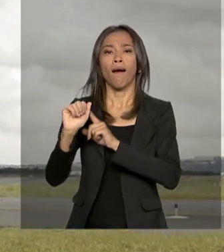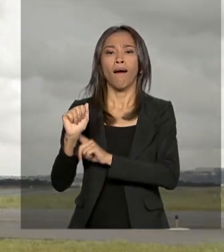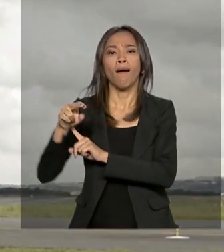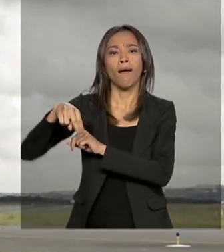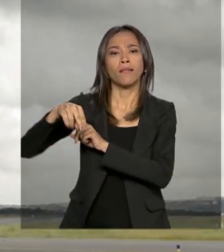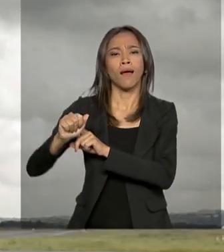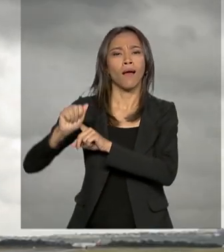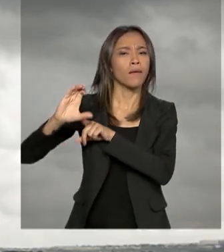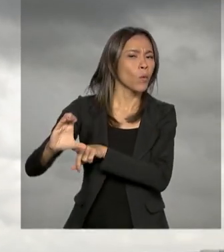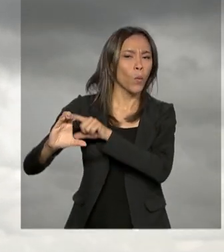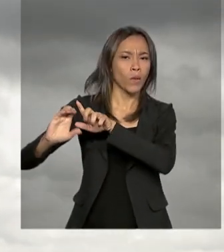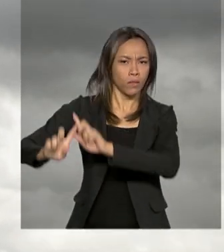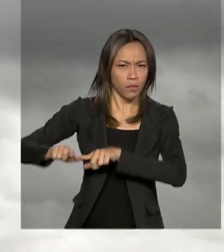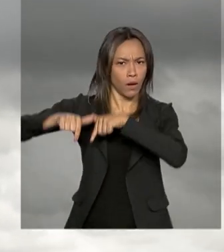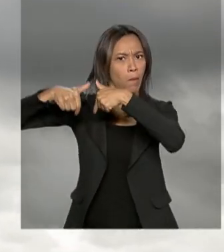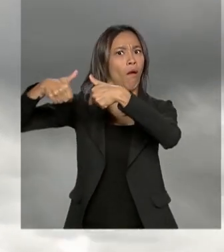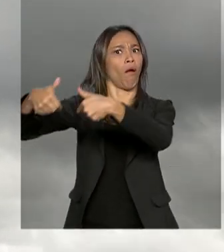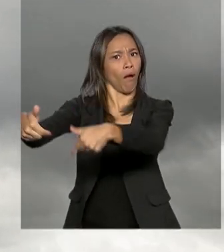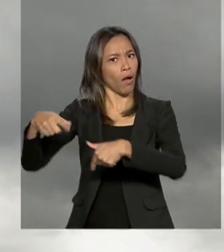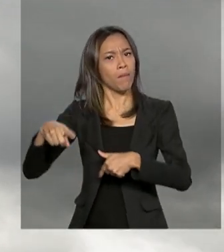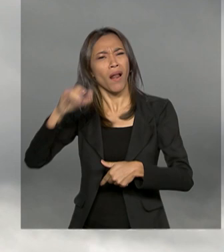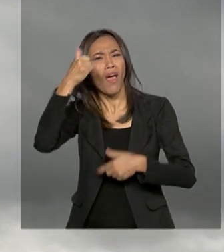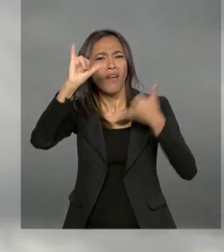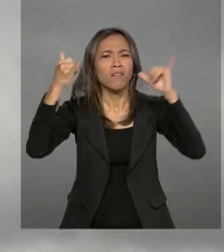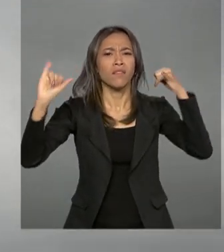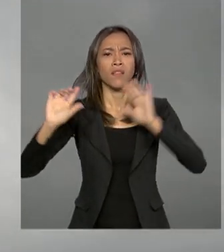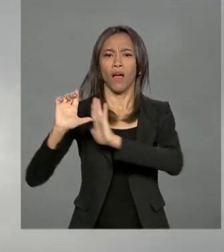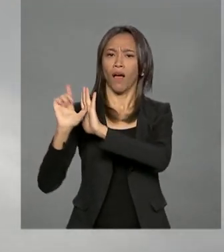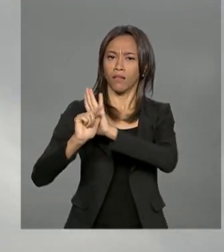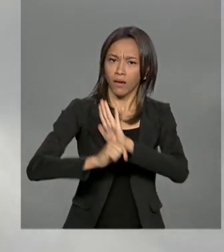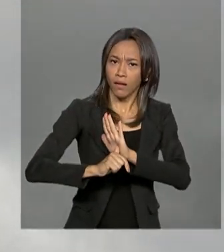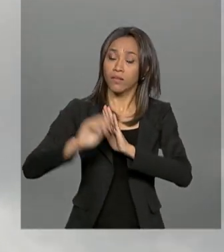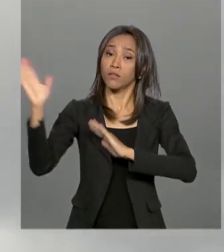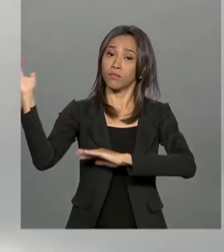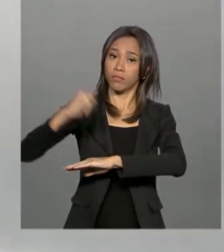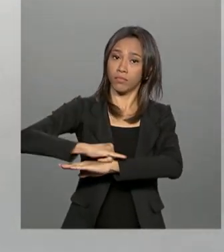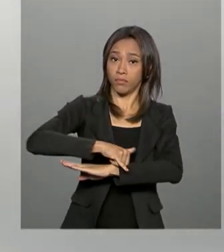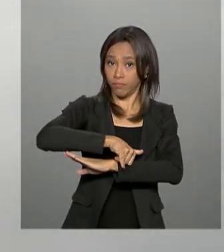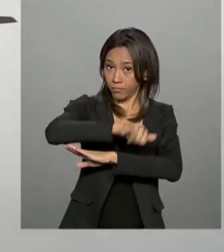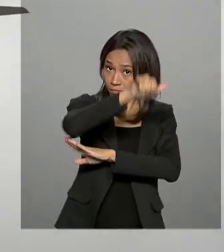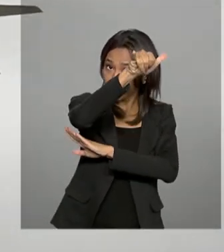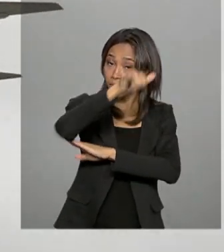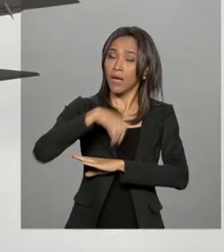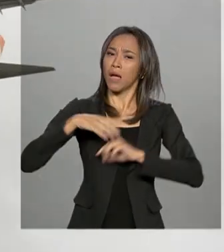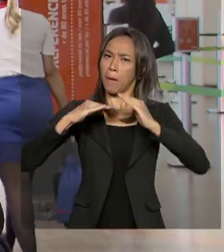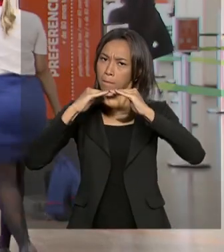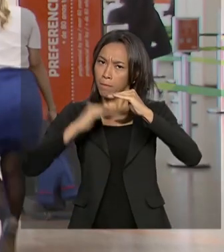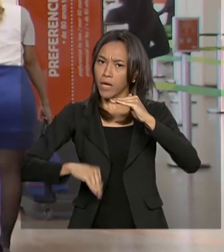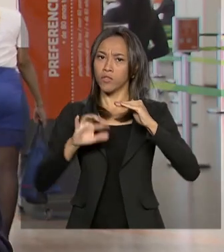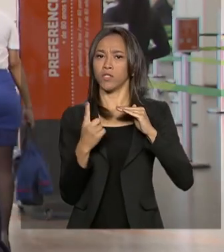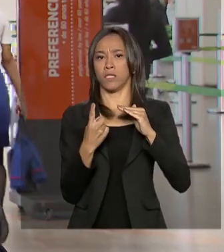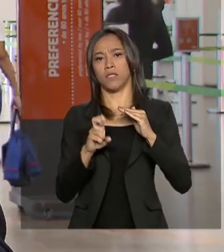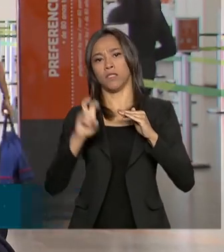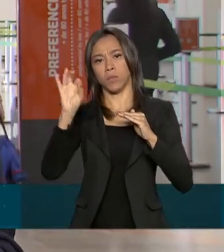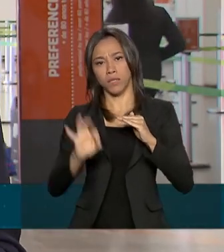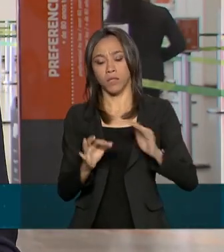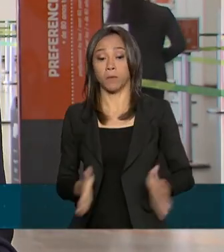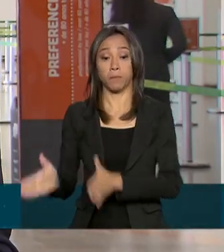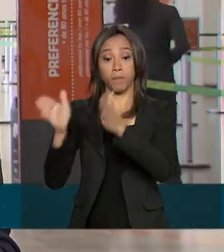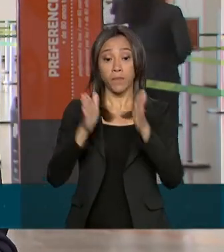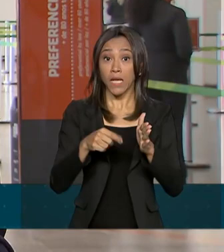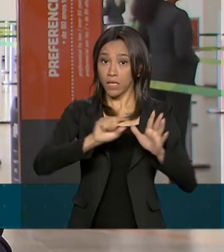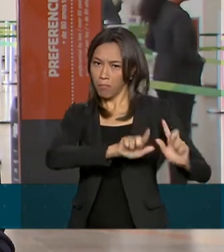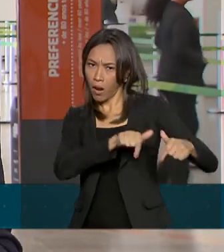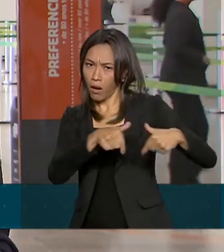trabalha para manter o índice médio de atrasos de pousos e decolagens abaixo de 15%. A operação vai durar 26